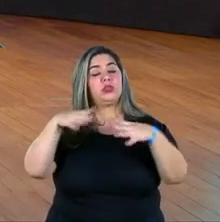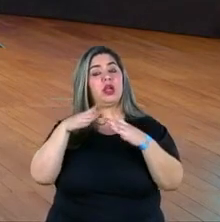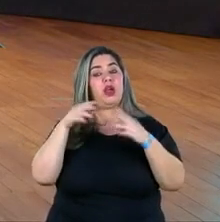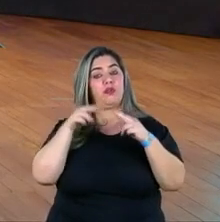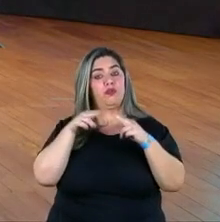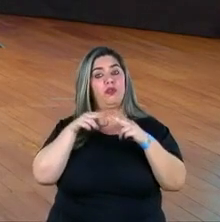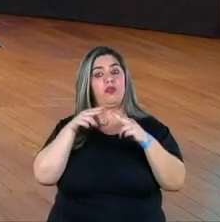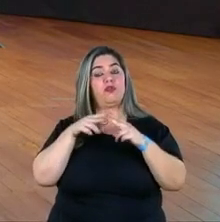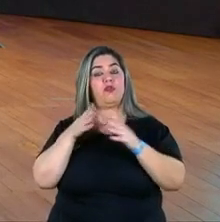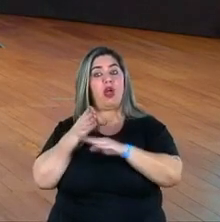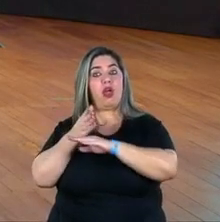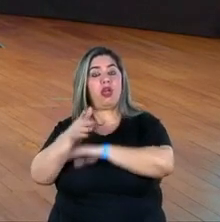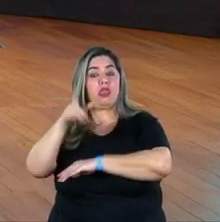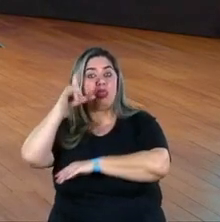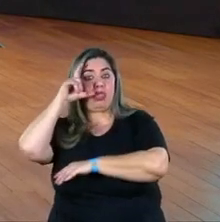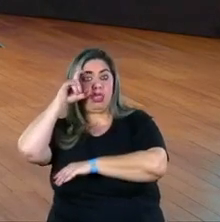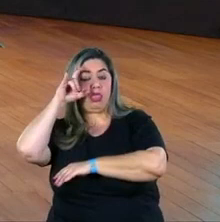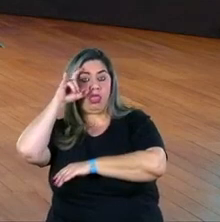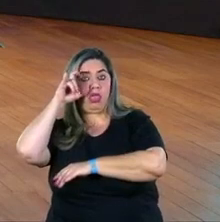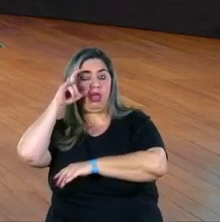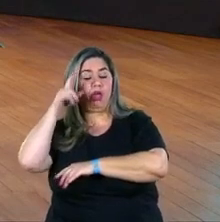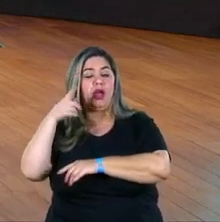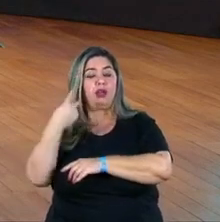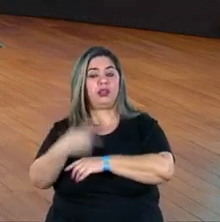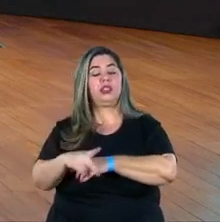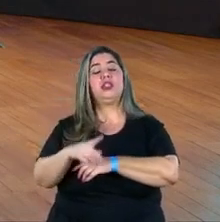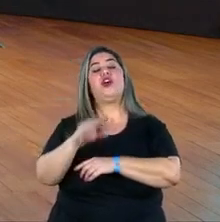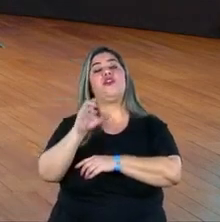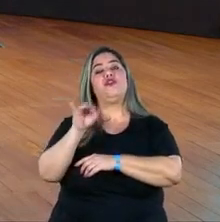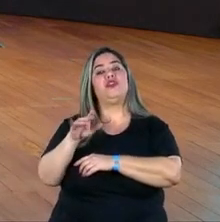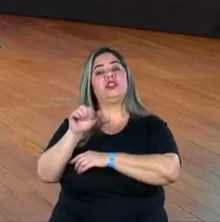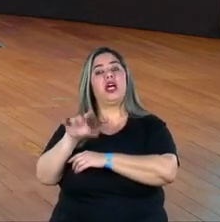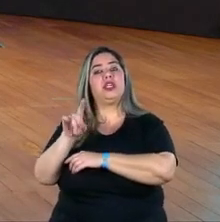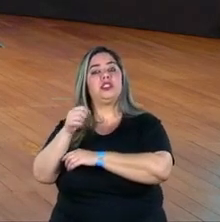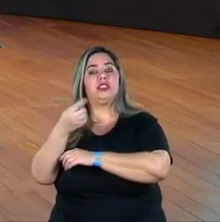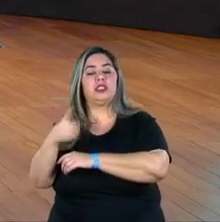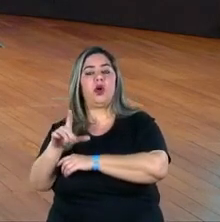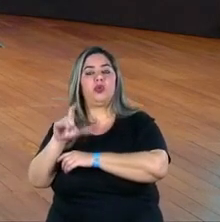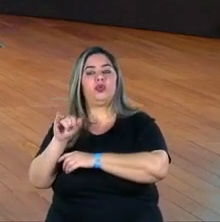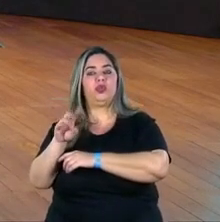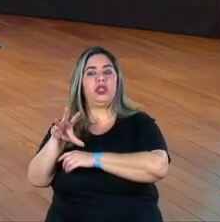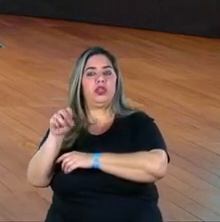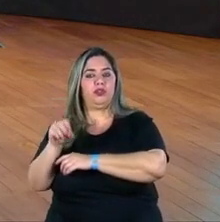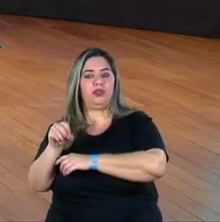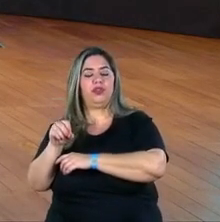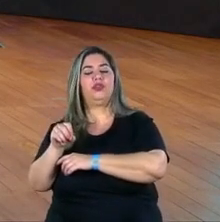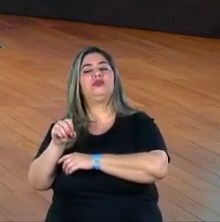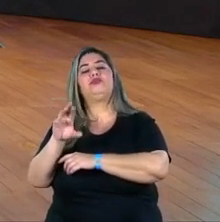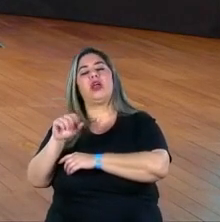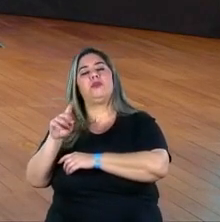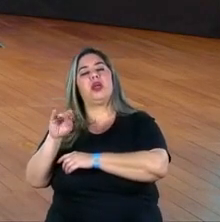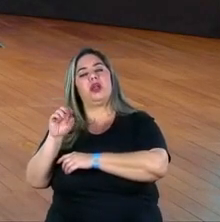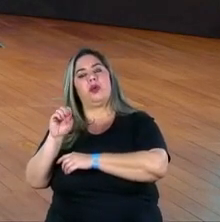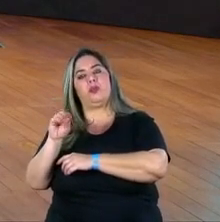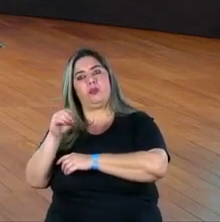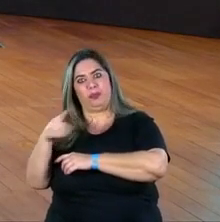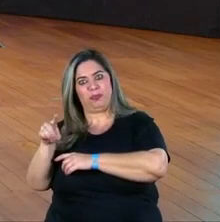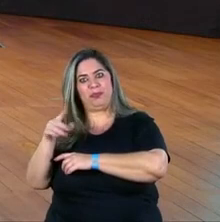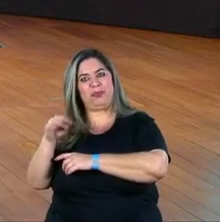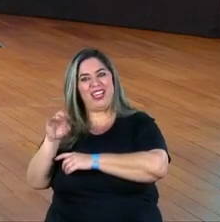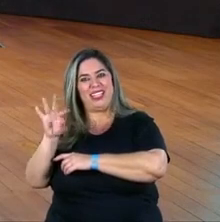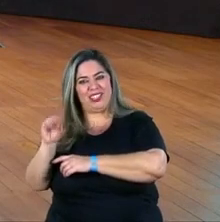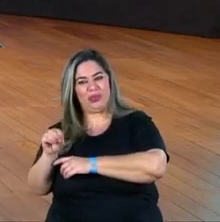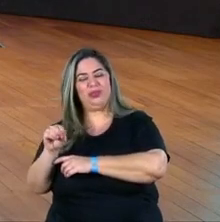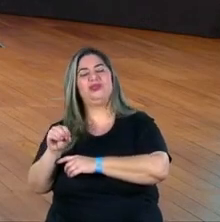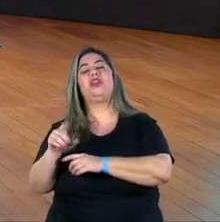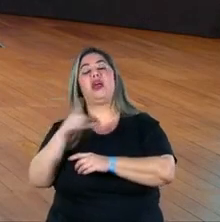entrar no Instagram da Fundação do Livro de Ribeirão Preto e se inscrever. Tem um link na bio, você pega nesse link e escreve lá.